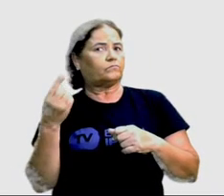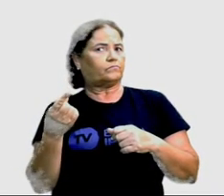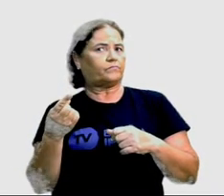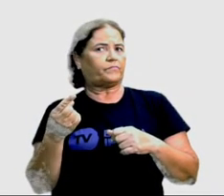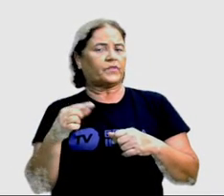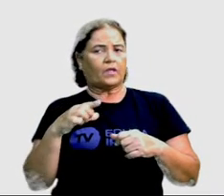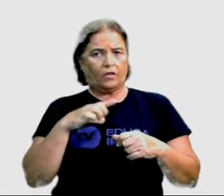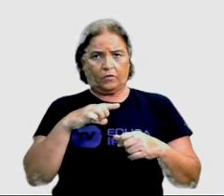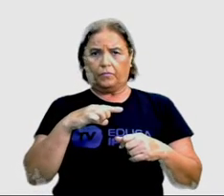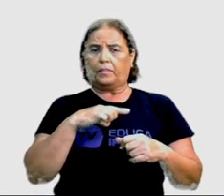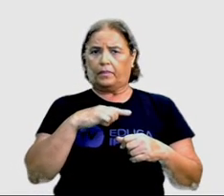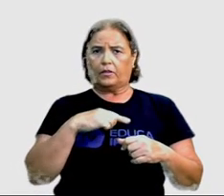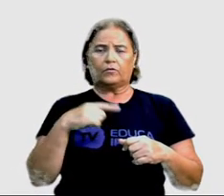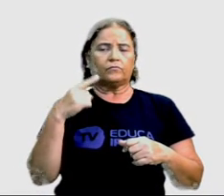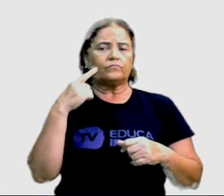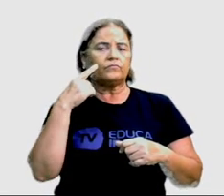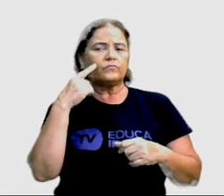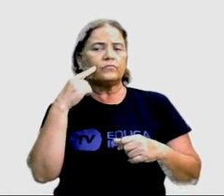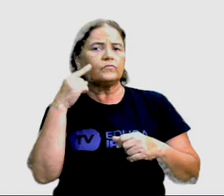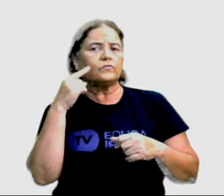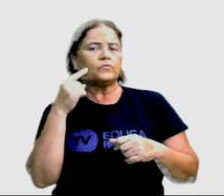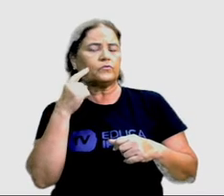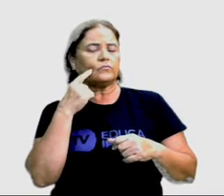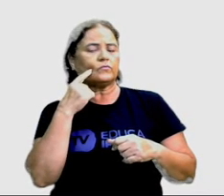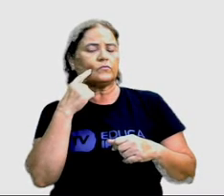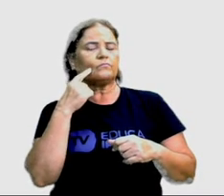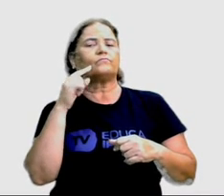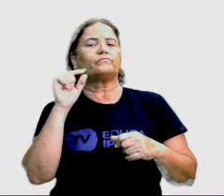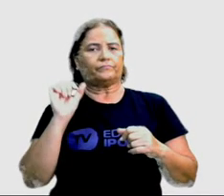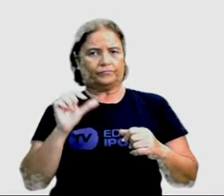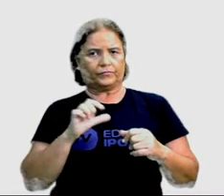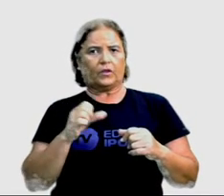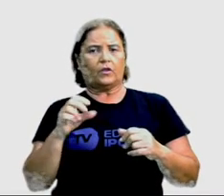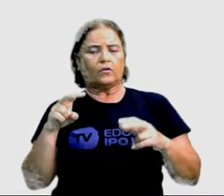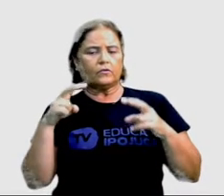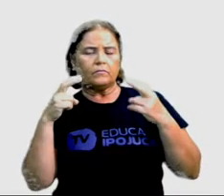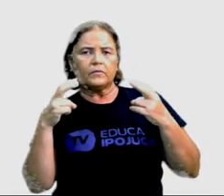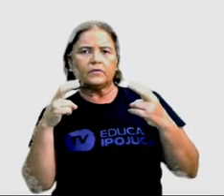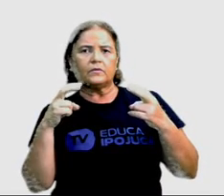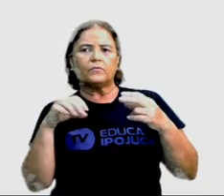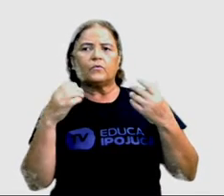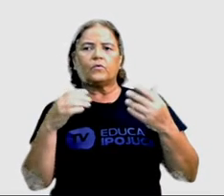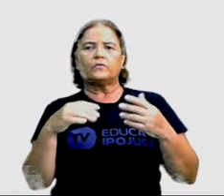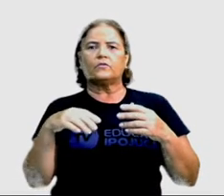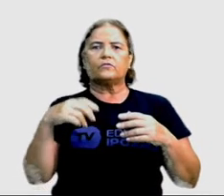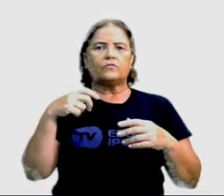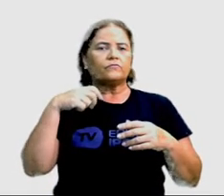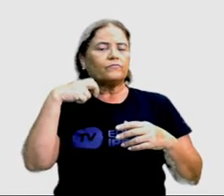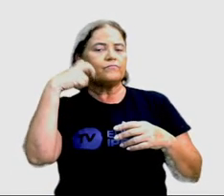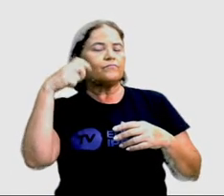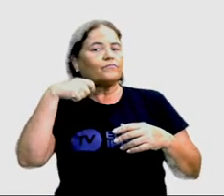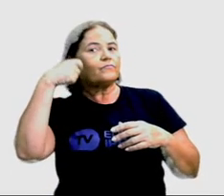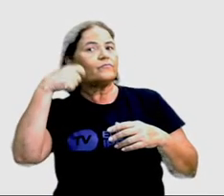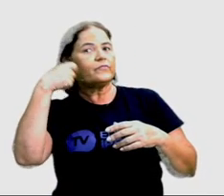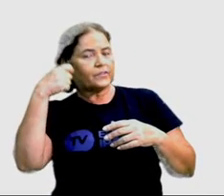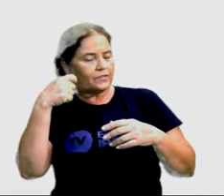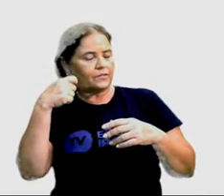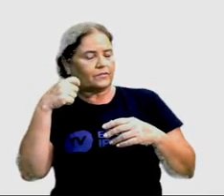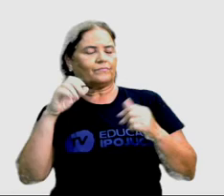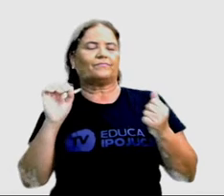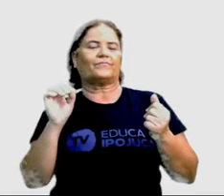tenho um sinalzinho aqui perto da barba, eu sempre percebo ele, principalmente quando eu vou dar o detalhezinho na barba, ajeitar ela.